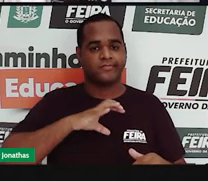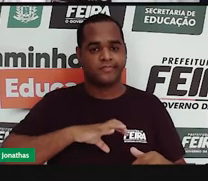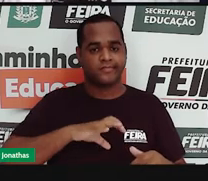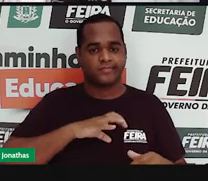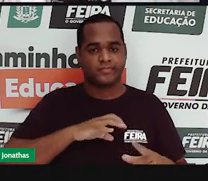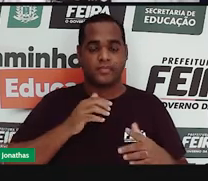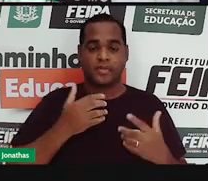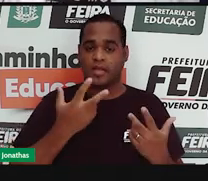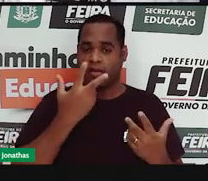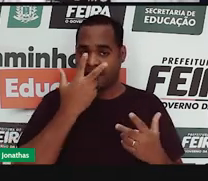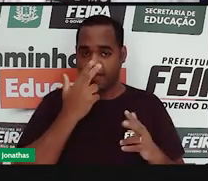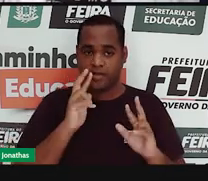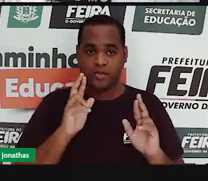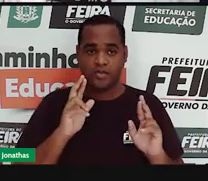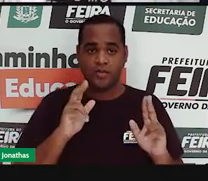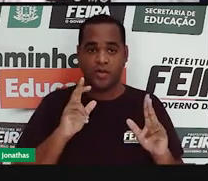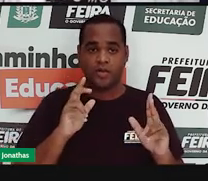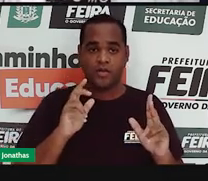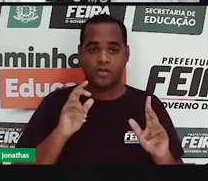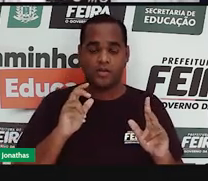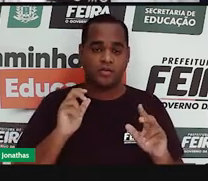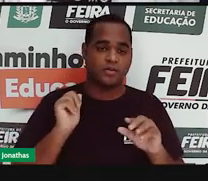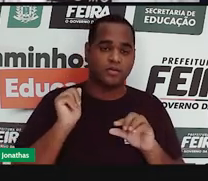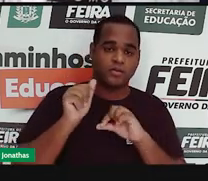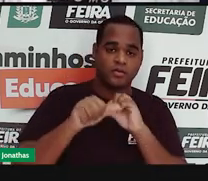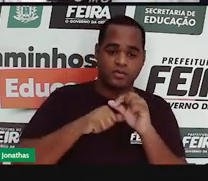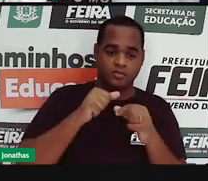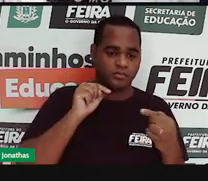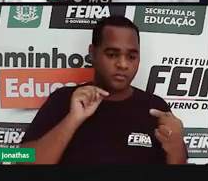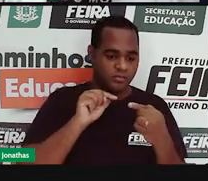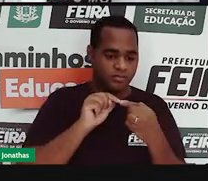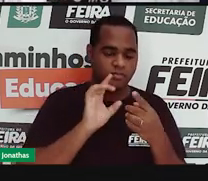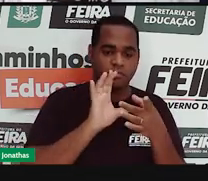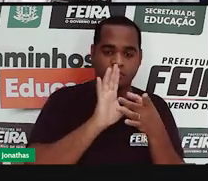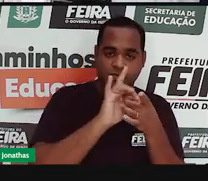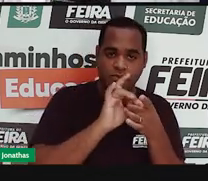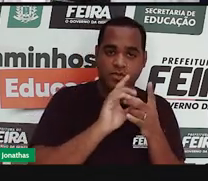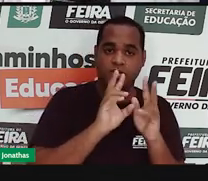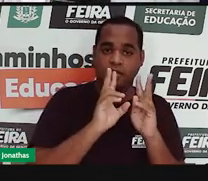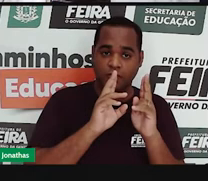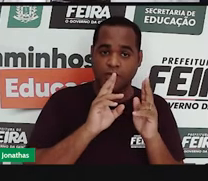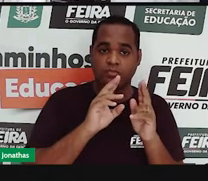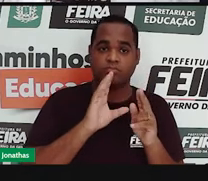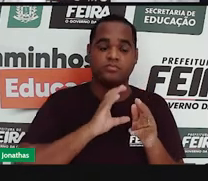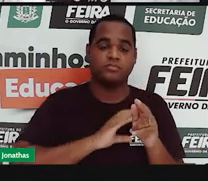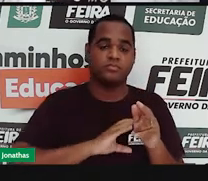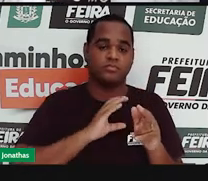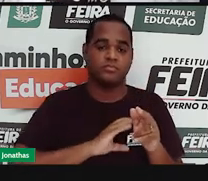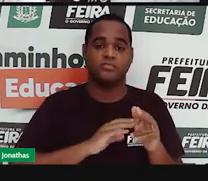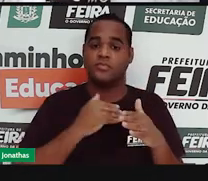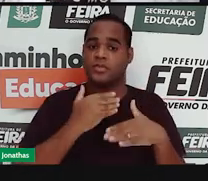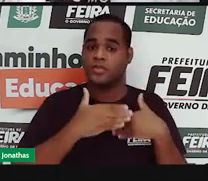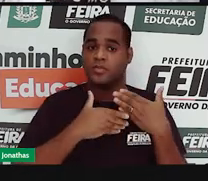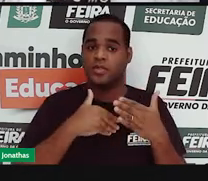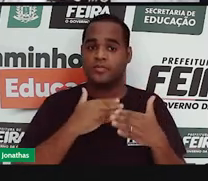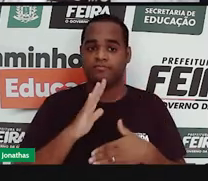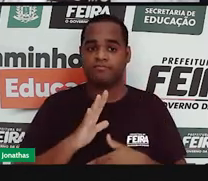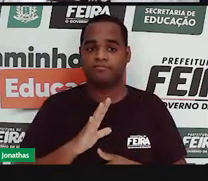status. Ele passa a ser semelhante a Portugal. Bem, aí acontece que quando